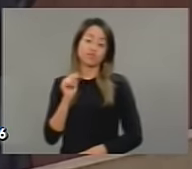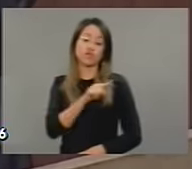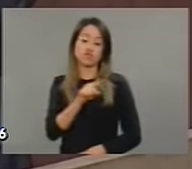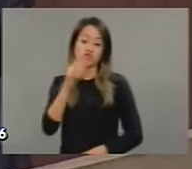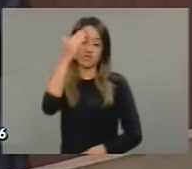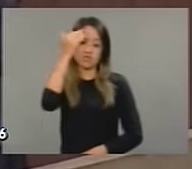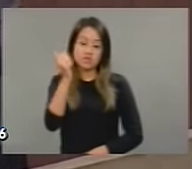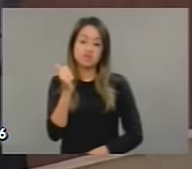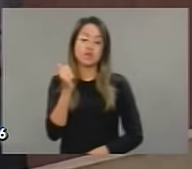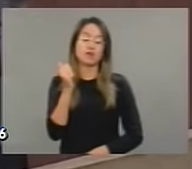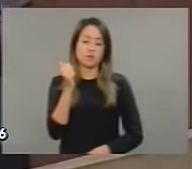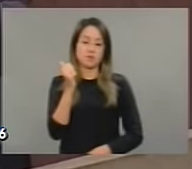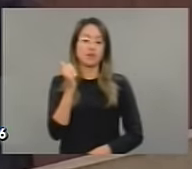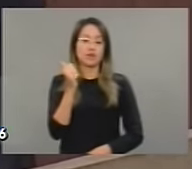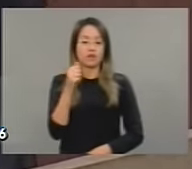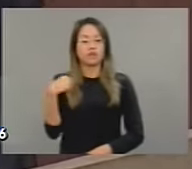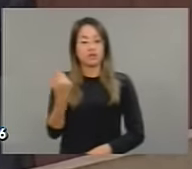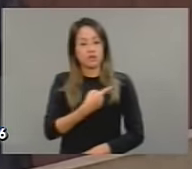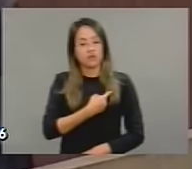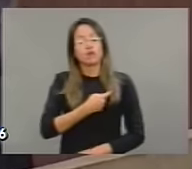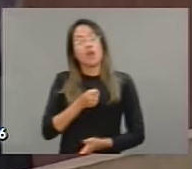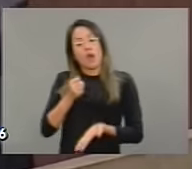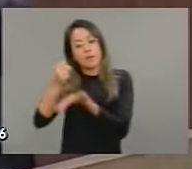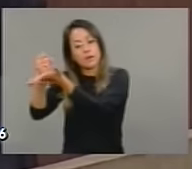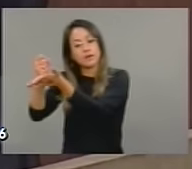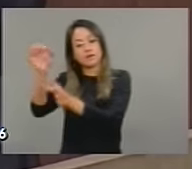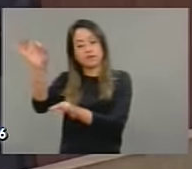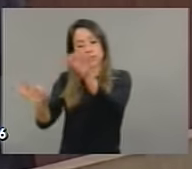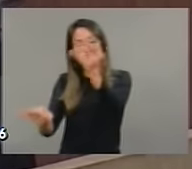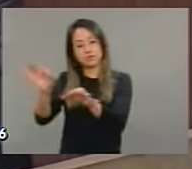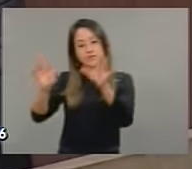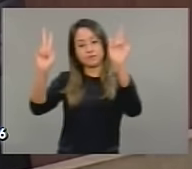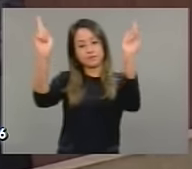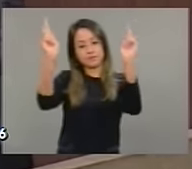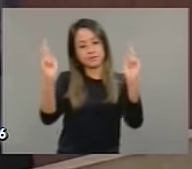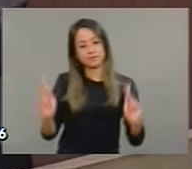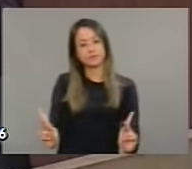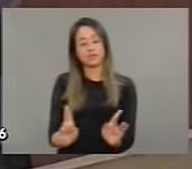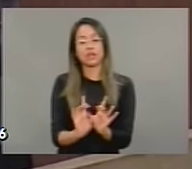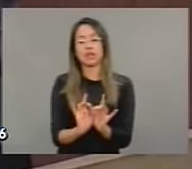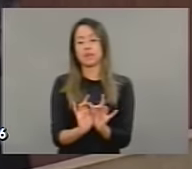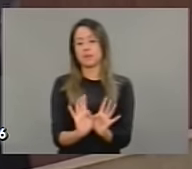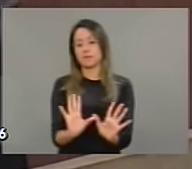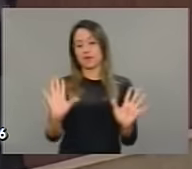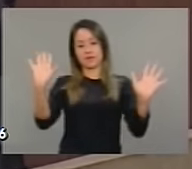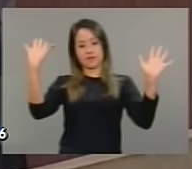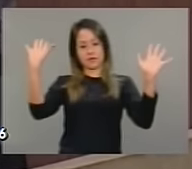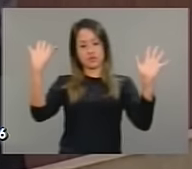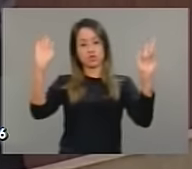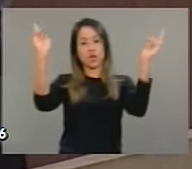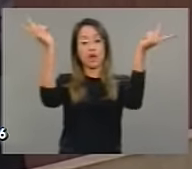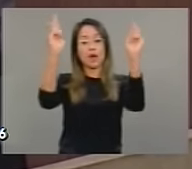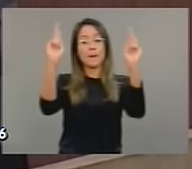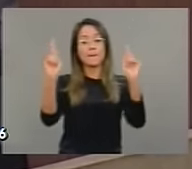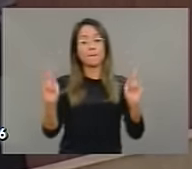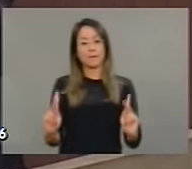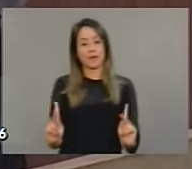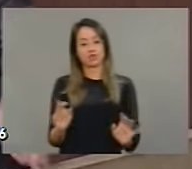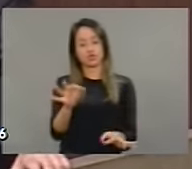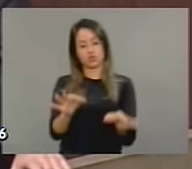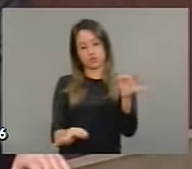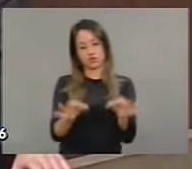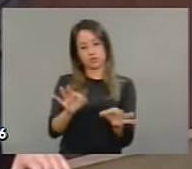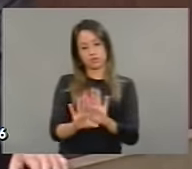da justiça, da paz, da liberdade. E a paz, ela é fruto da justiça.